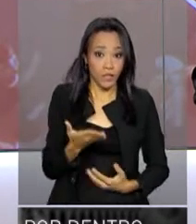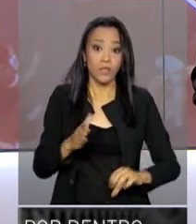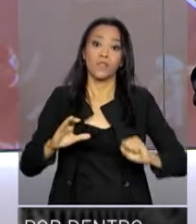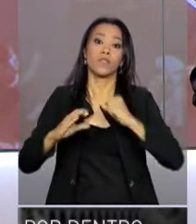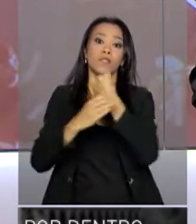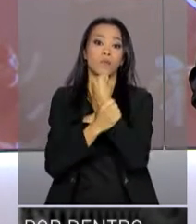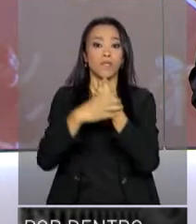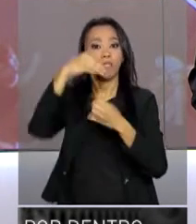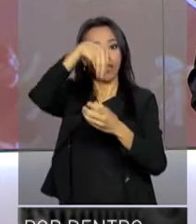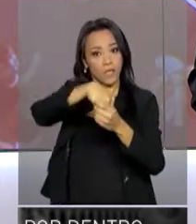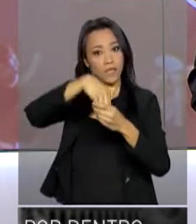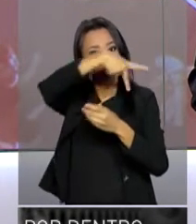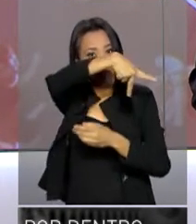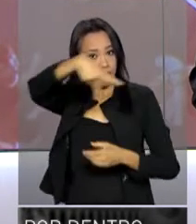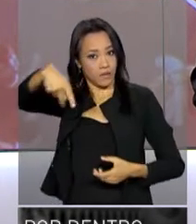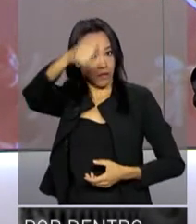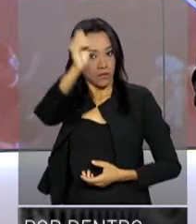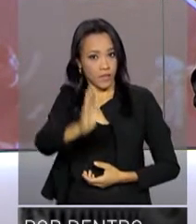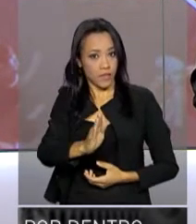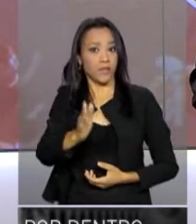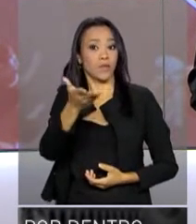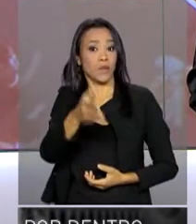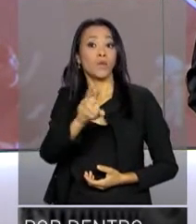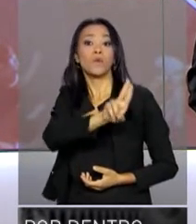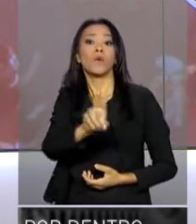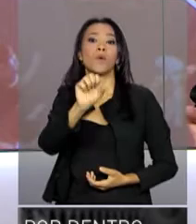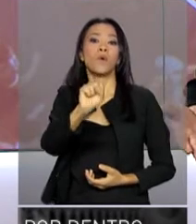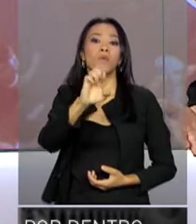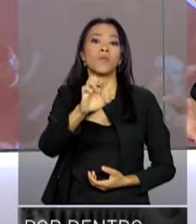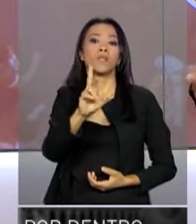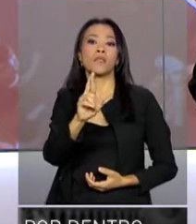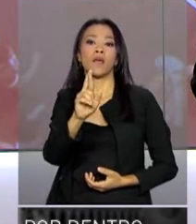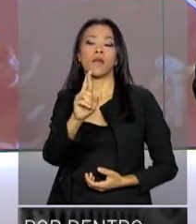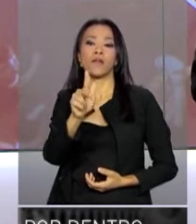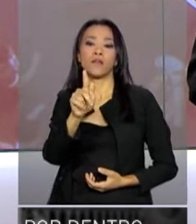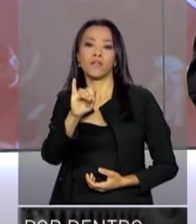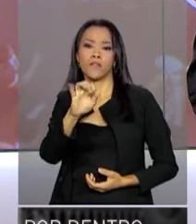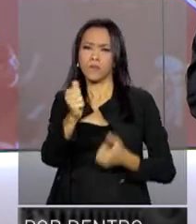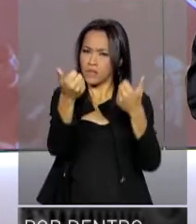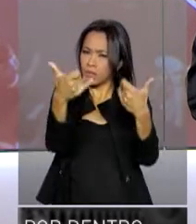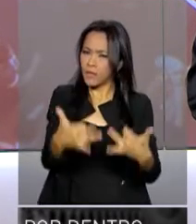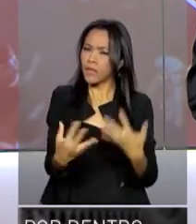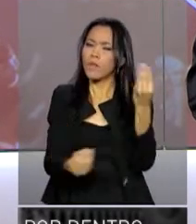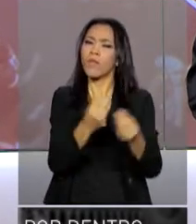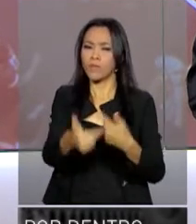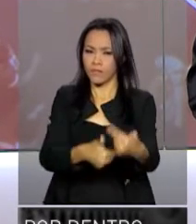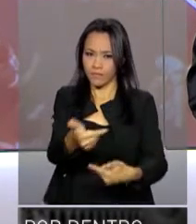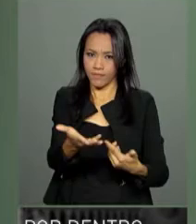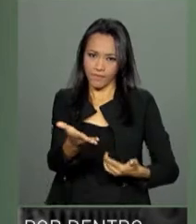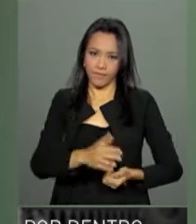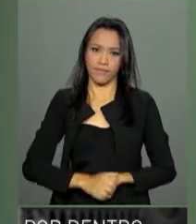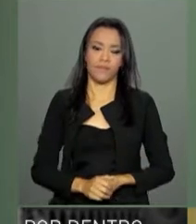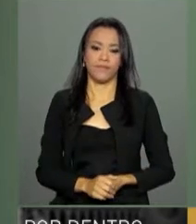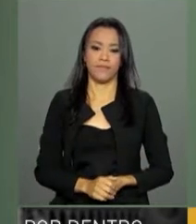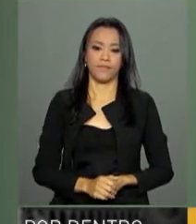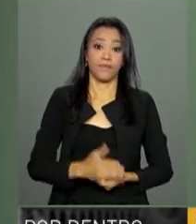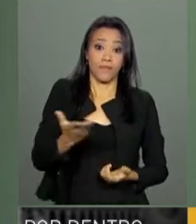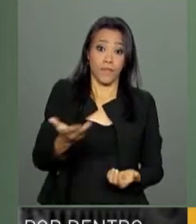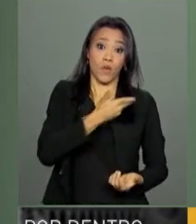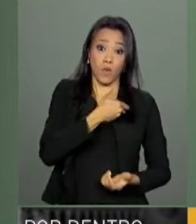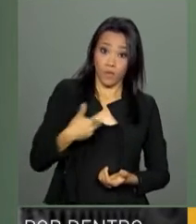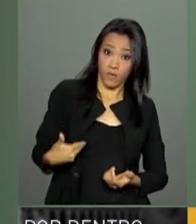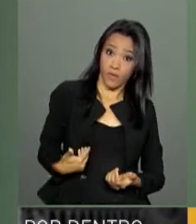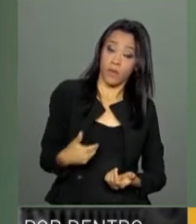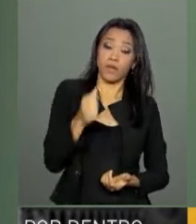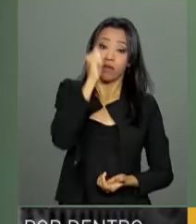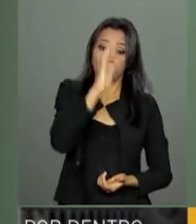Institucional da Presidência da República, Sérgio Etchegonhi, explica para a gente como é feito esse trabalho. O governo brasileiro